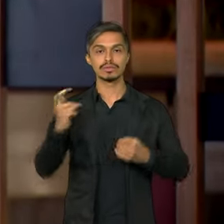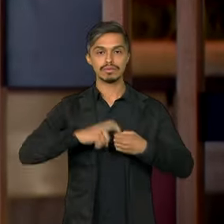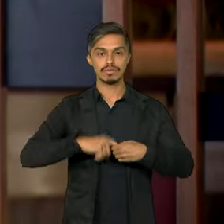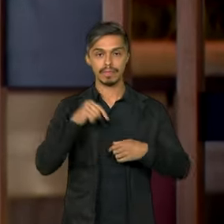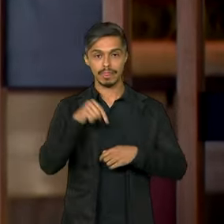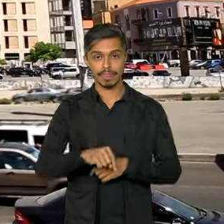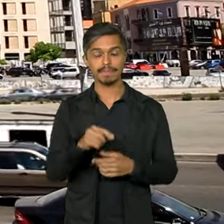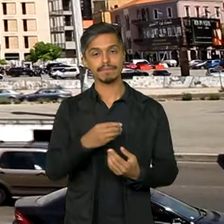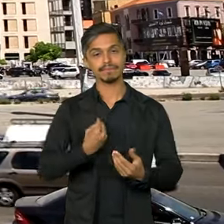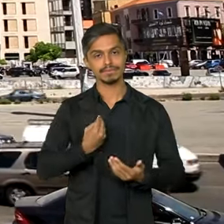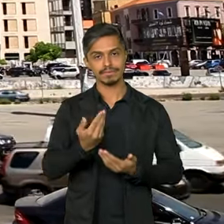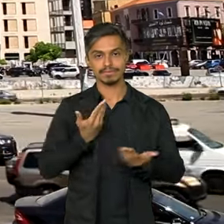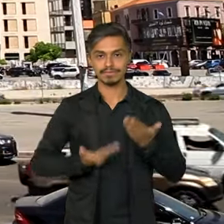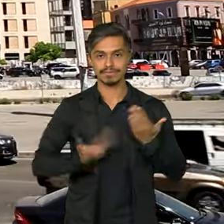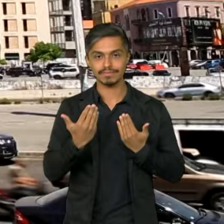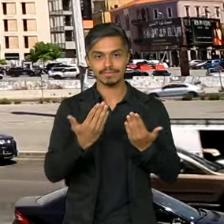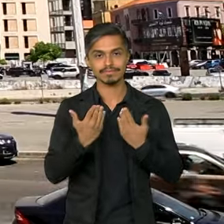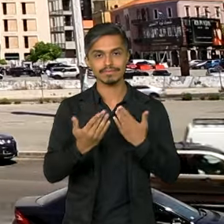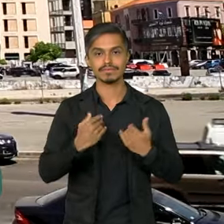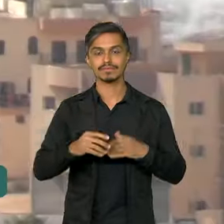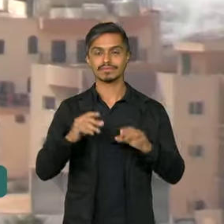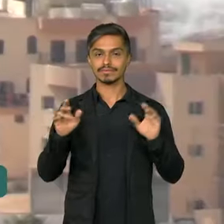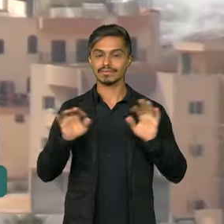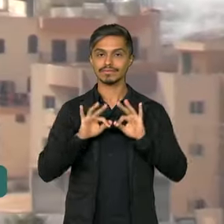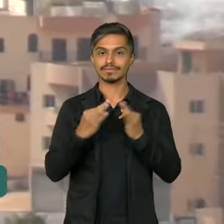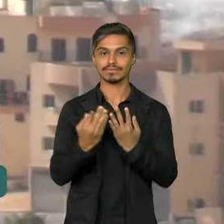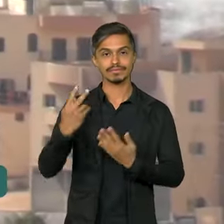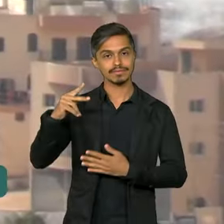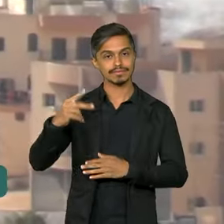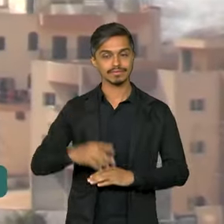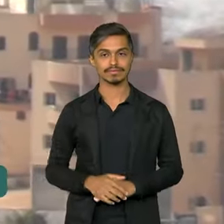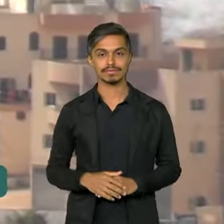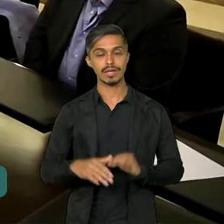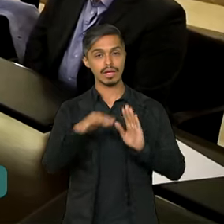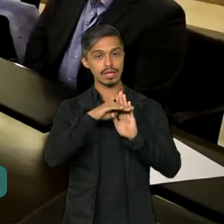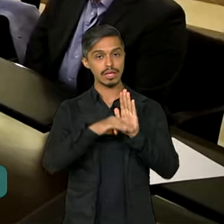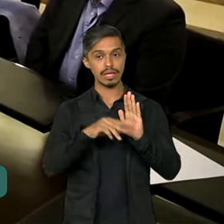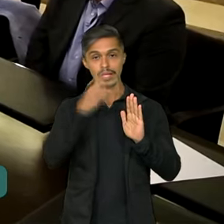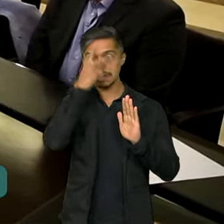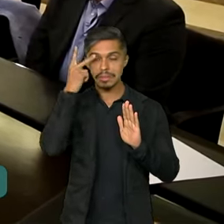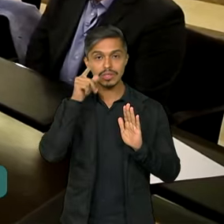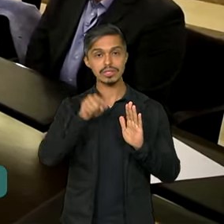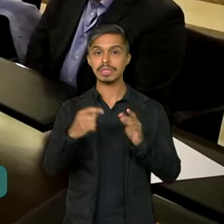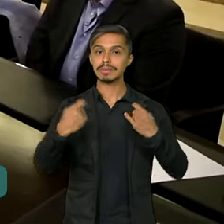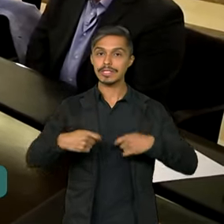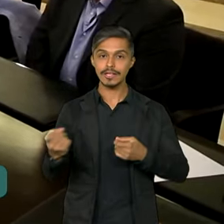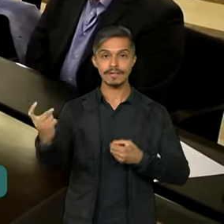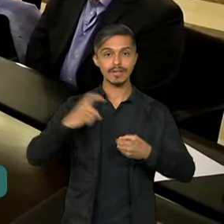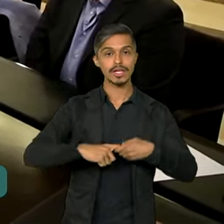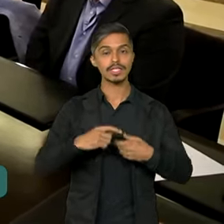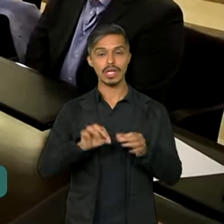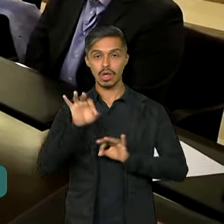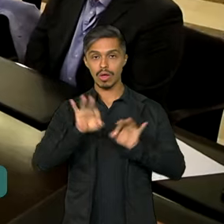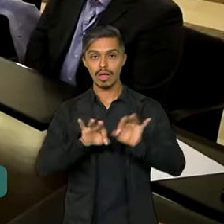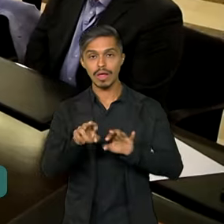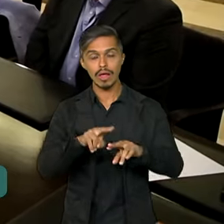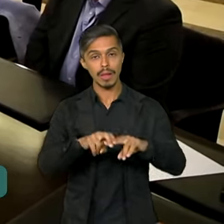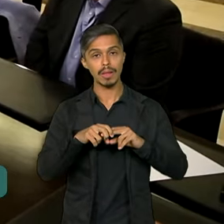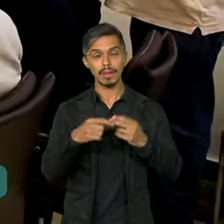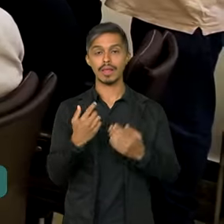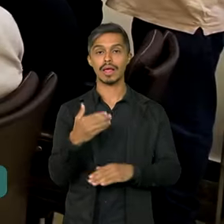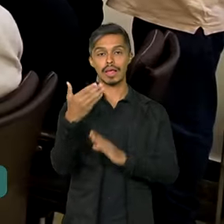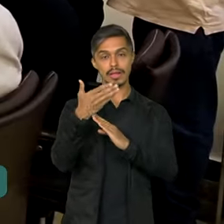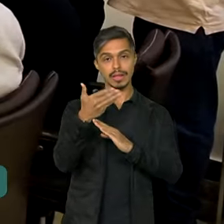convívio de suas famílias. A lista de brasileiros que devem retornar está sendo fechada pela Embaixada do Brasil no